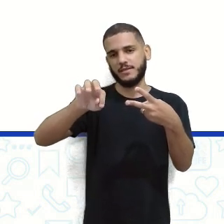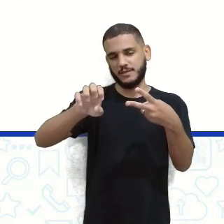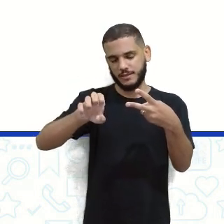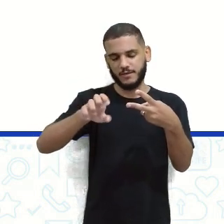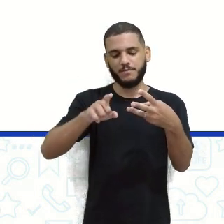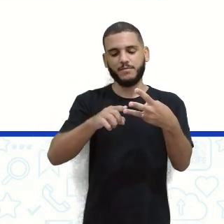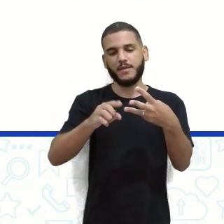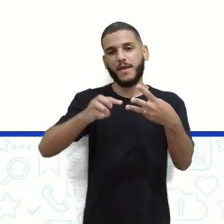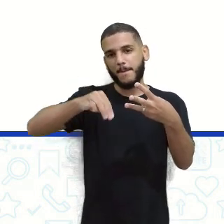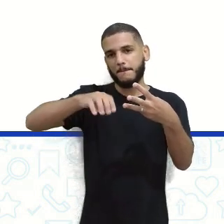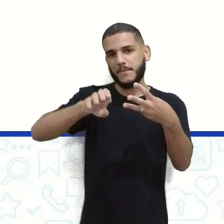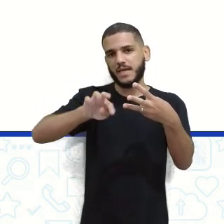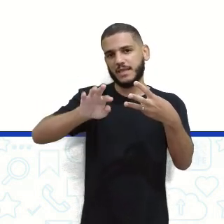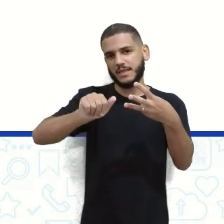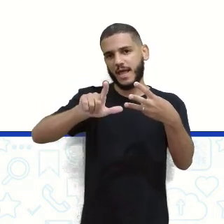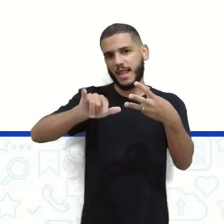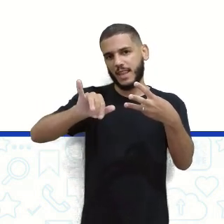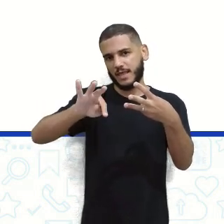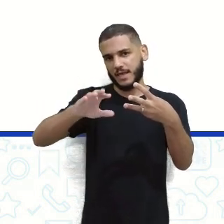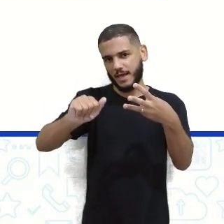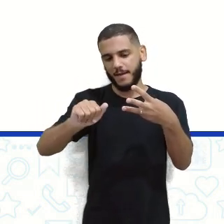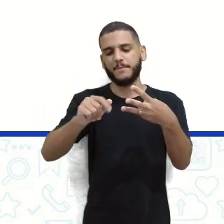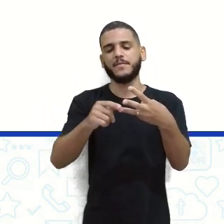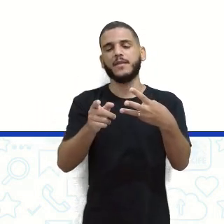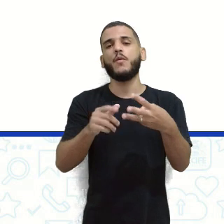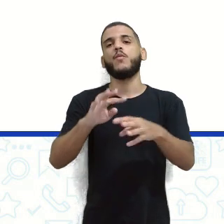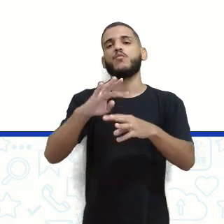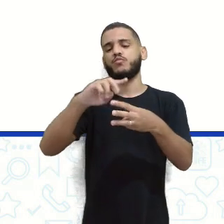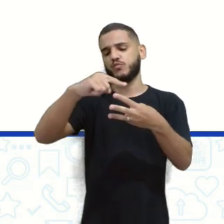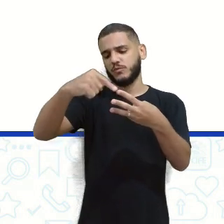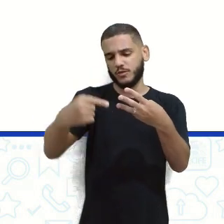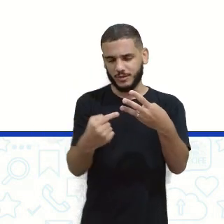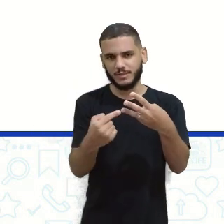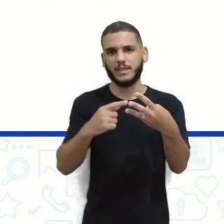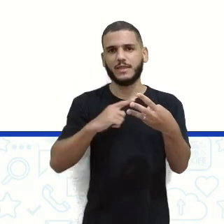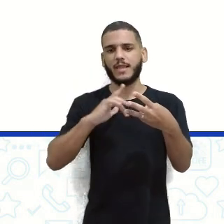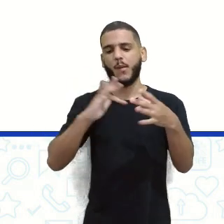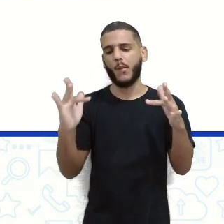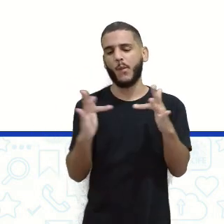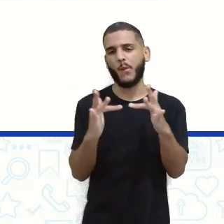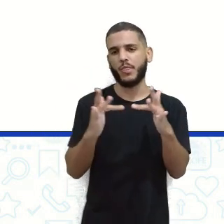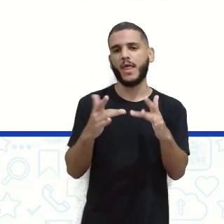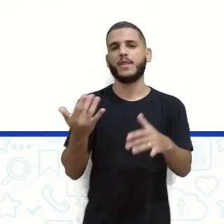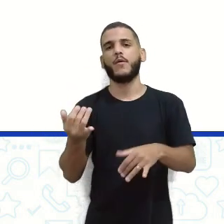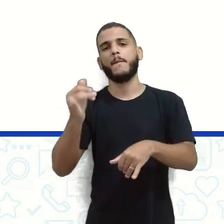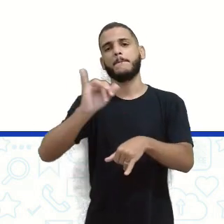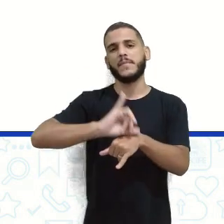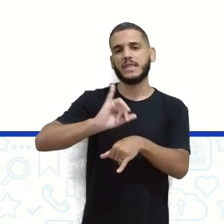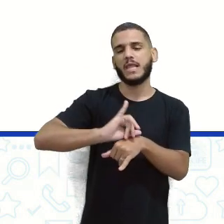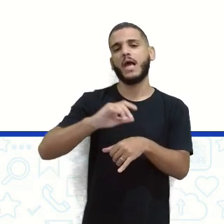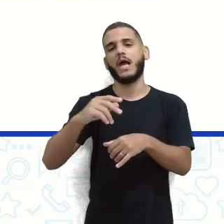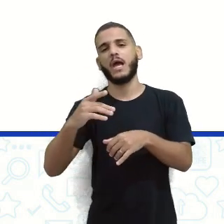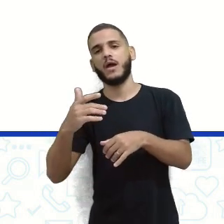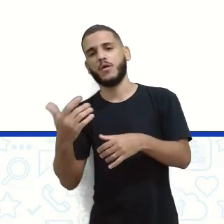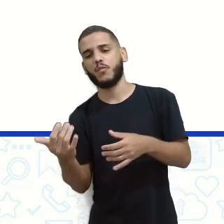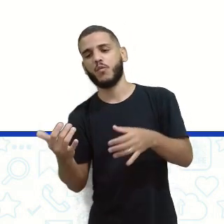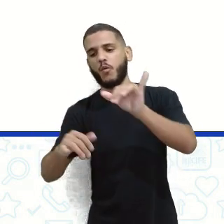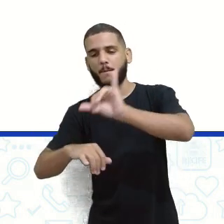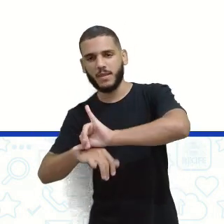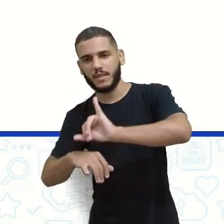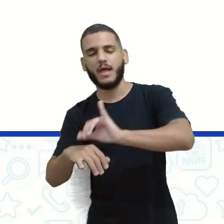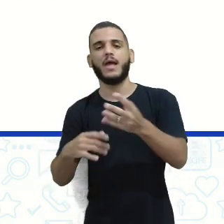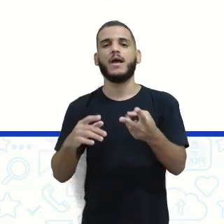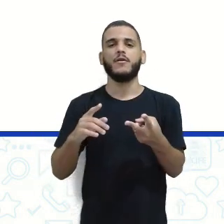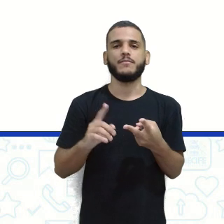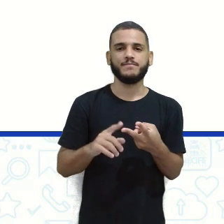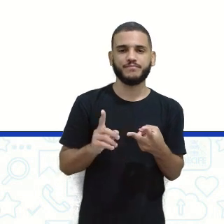dessa vai ligar um tipo de elemento químico, né? Os metais com não metais, metais com metais, né?